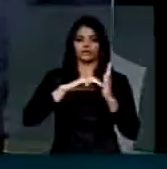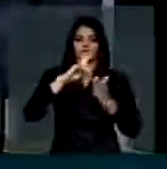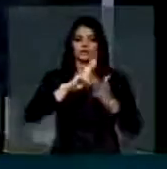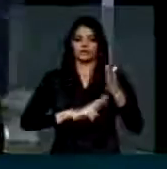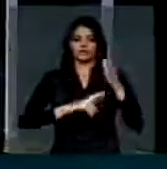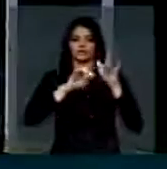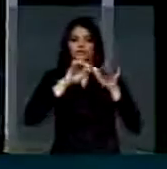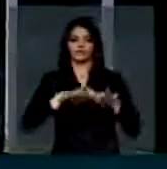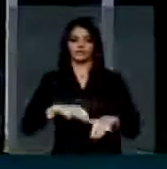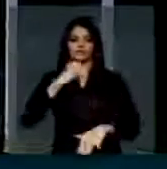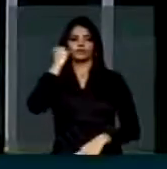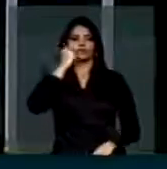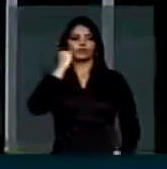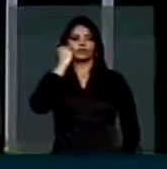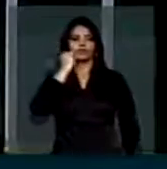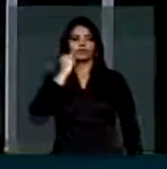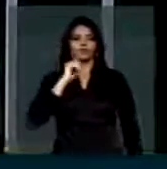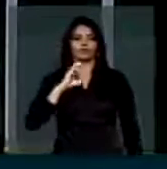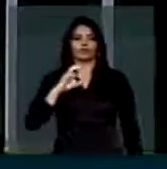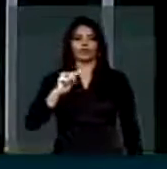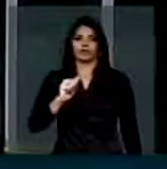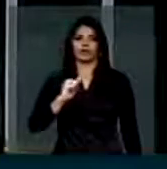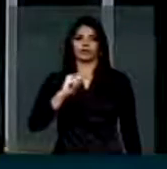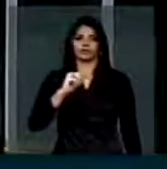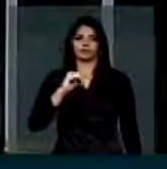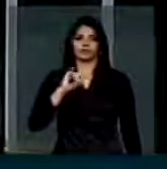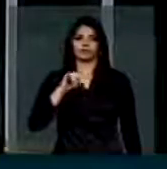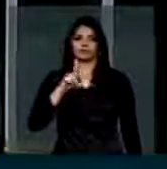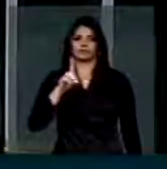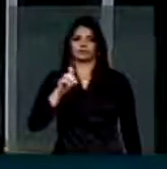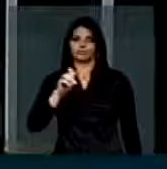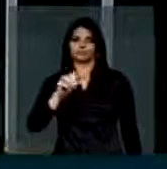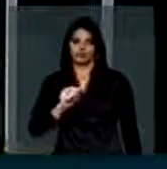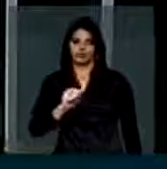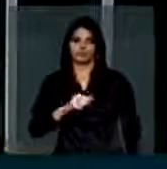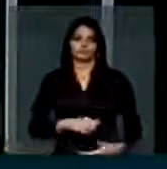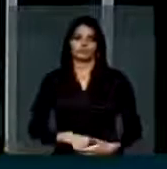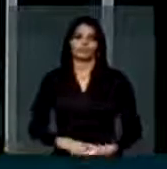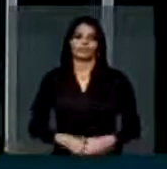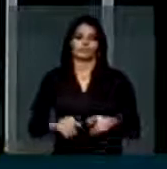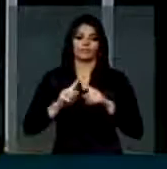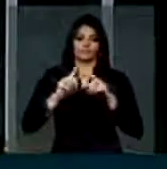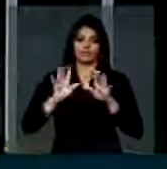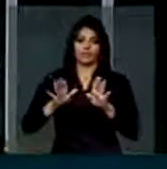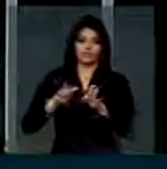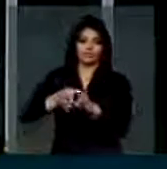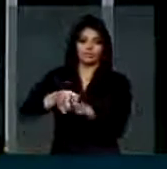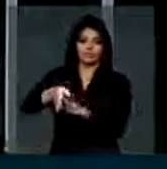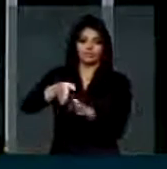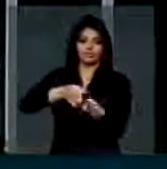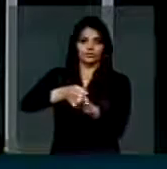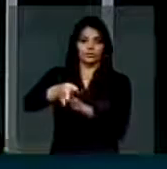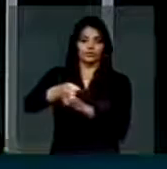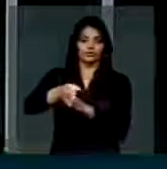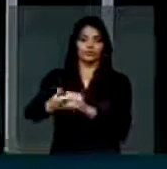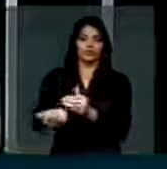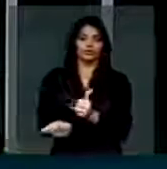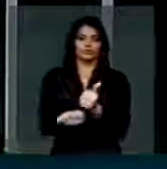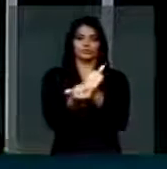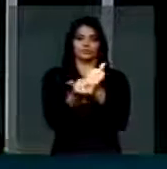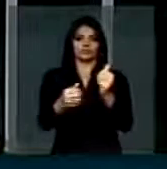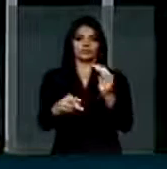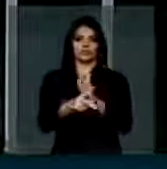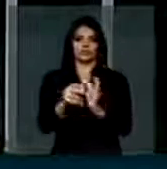relator, o deputado, o senador catarinense Cacildo Maldani, por orientação da assessoria